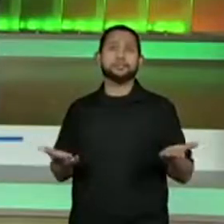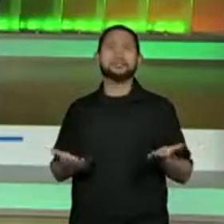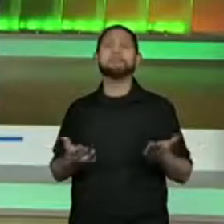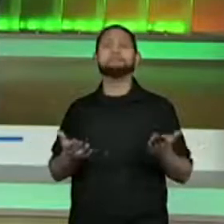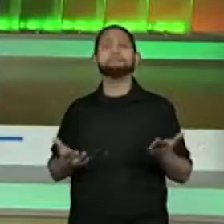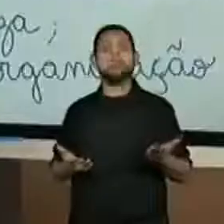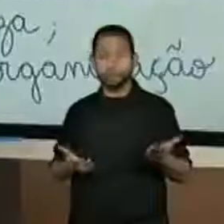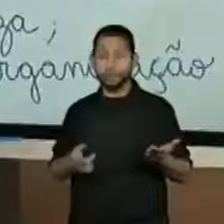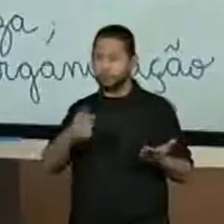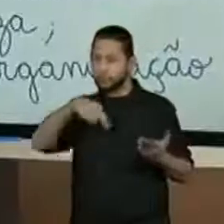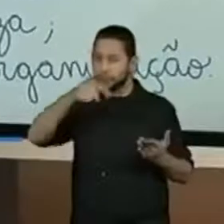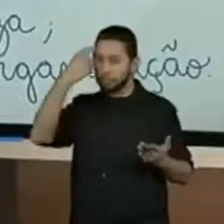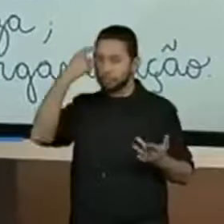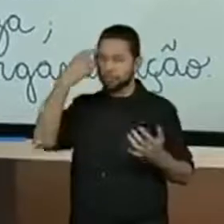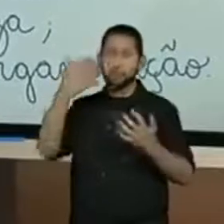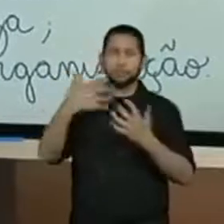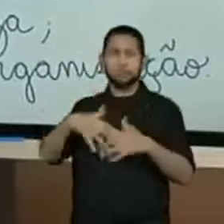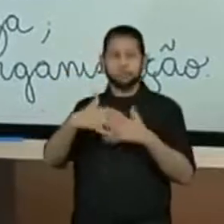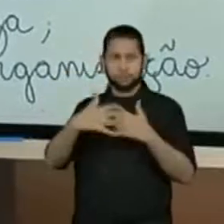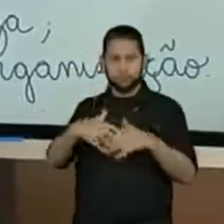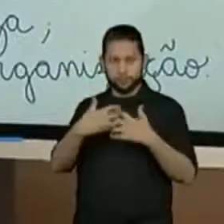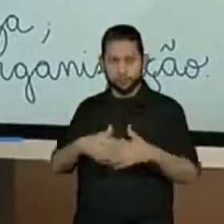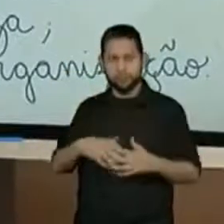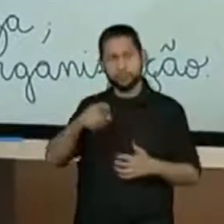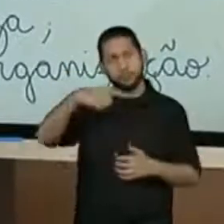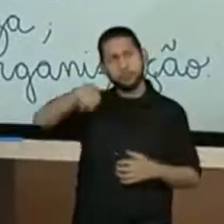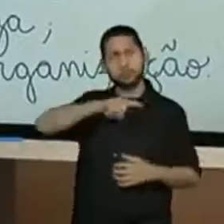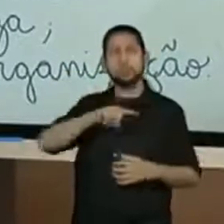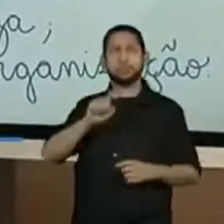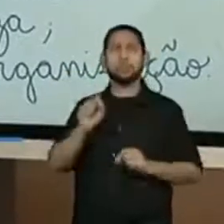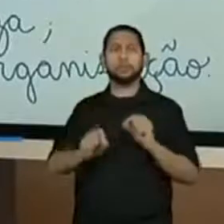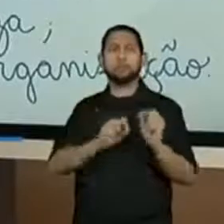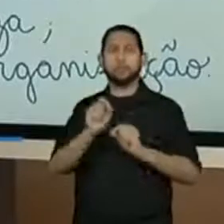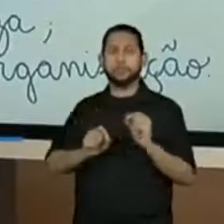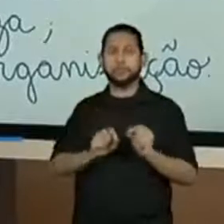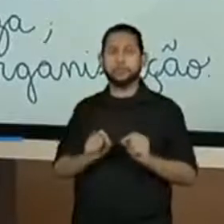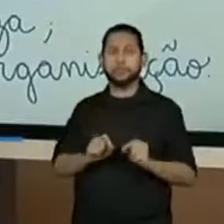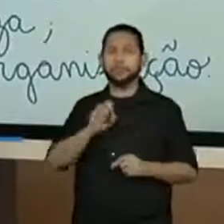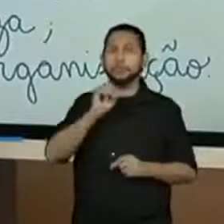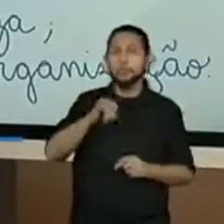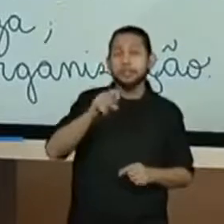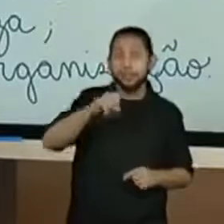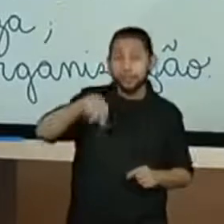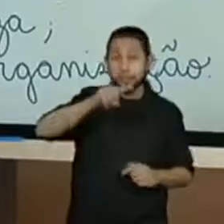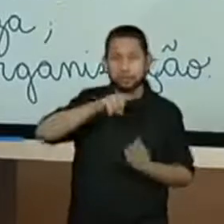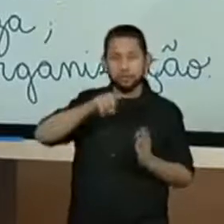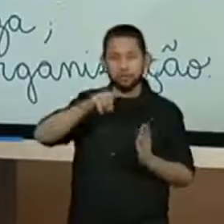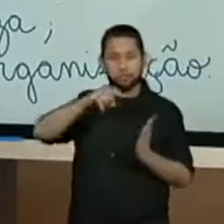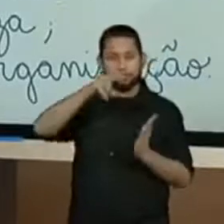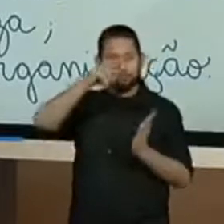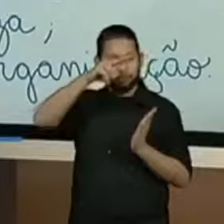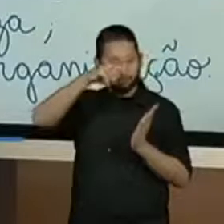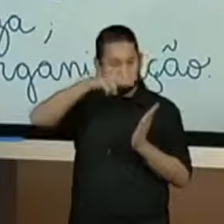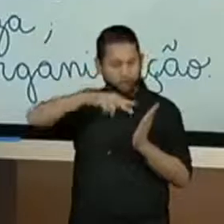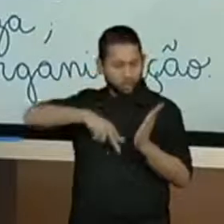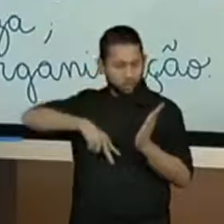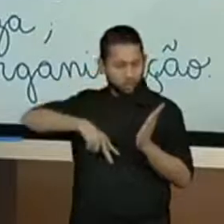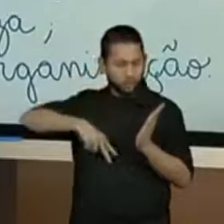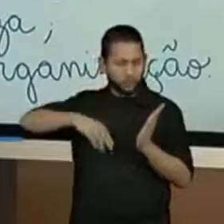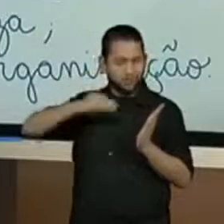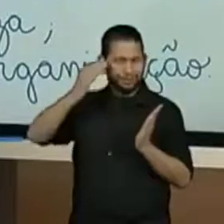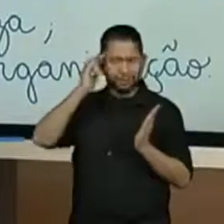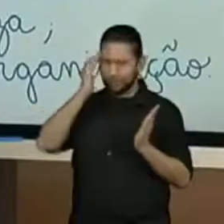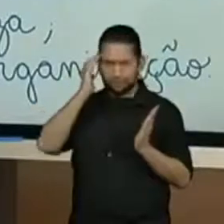Ó, fica para vocês, hein? Minha galerinha, funciona assim. Se você lê um texto que você não